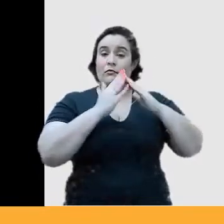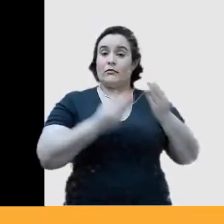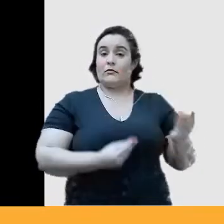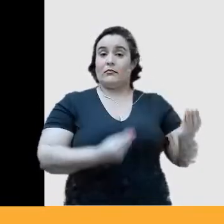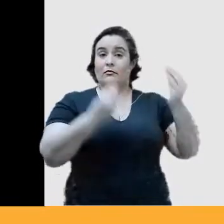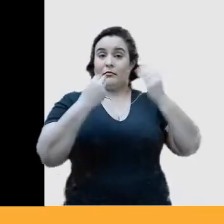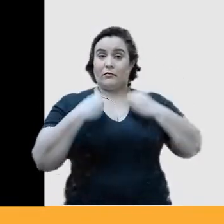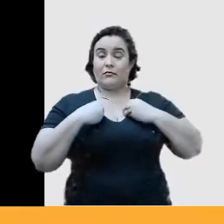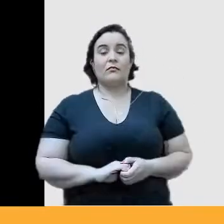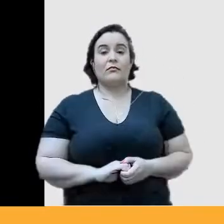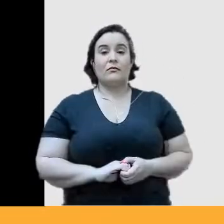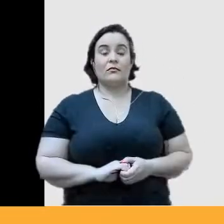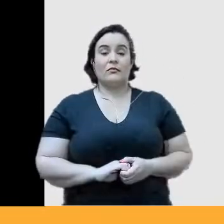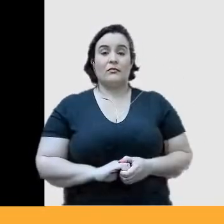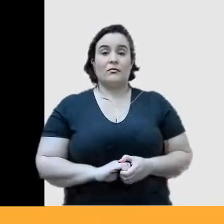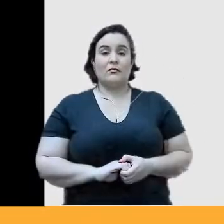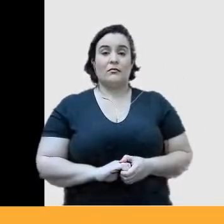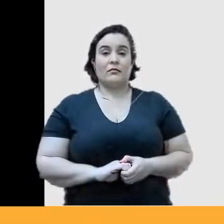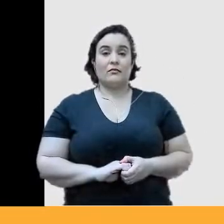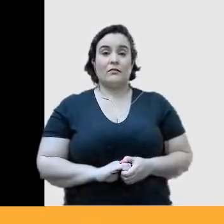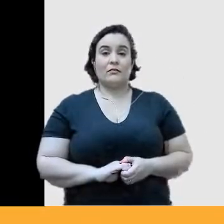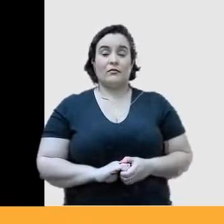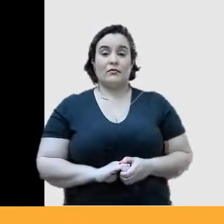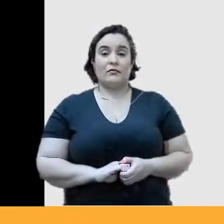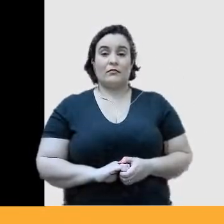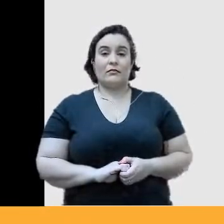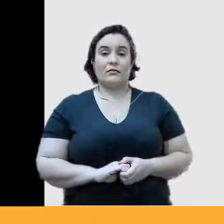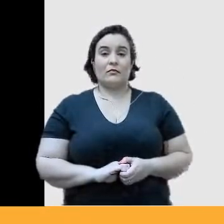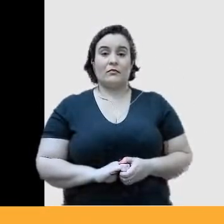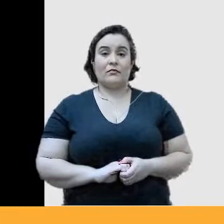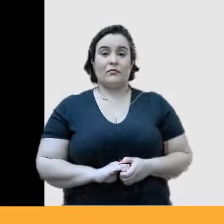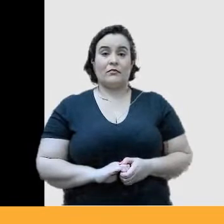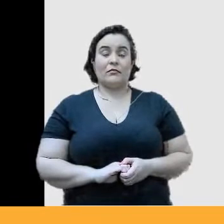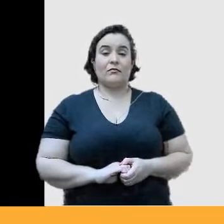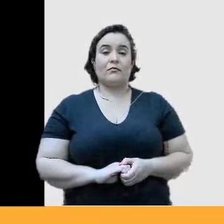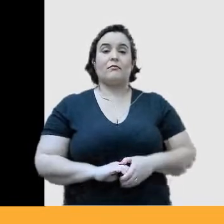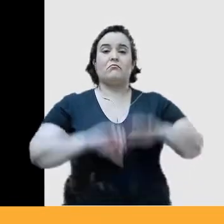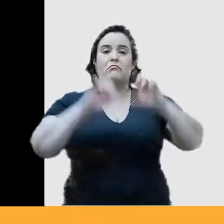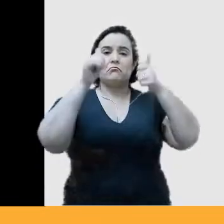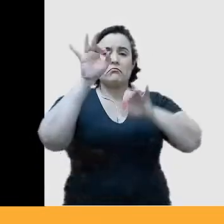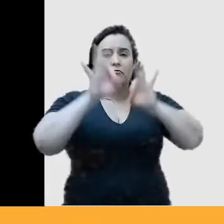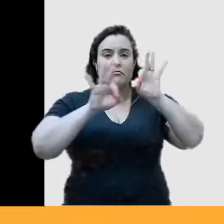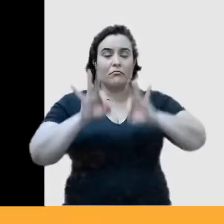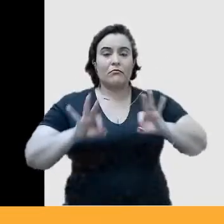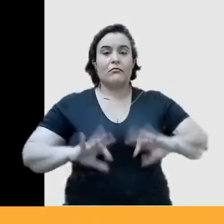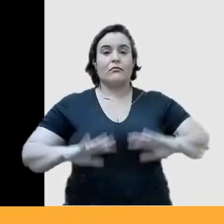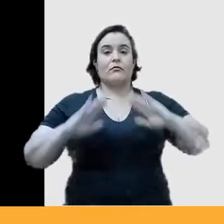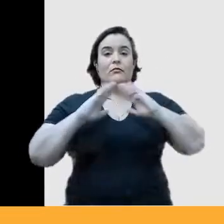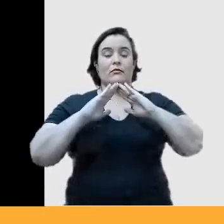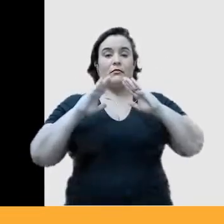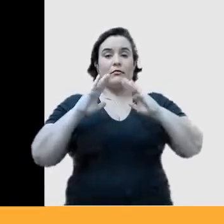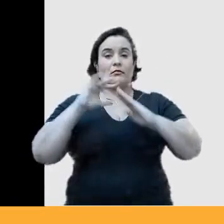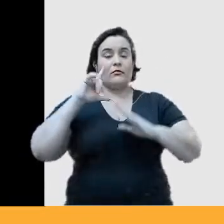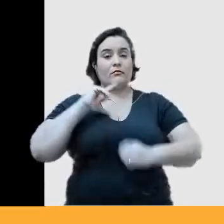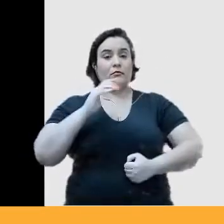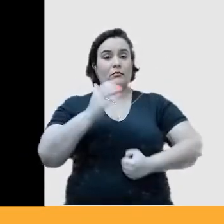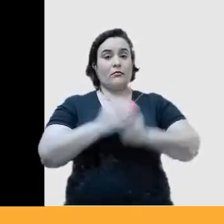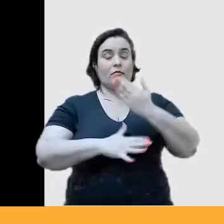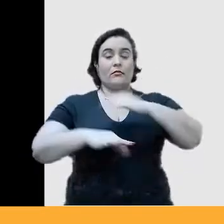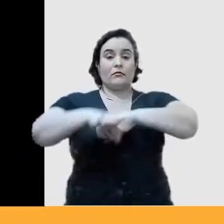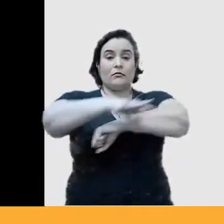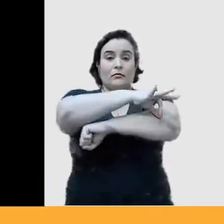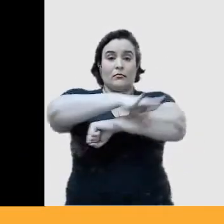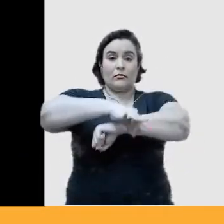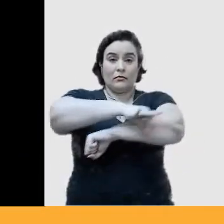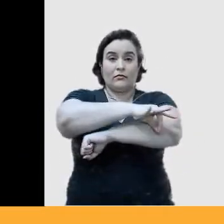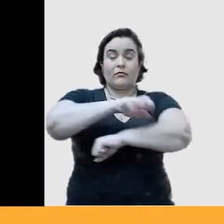e o governo da Nigéria, modelou lá, casa, criou um espaço arquitetônico